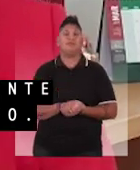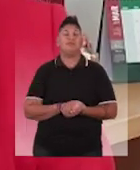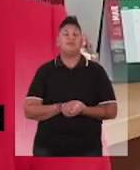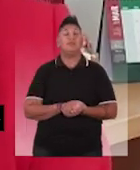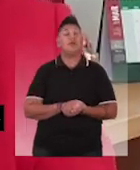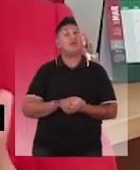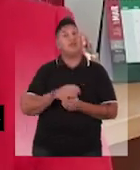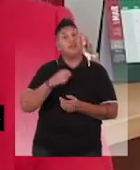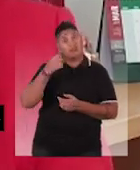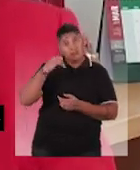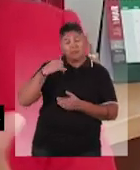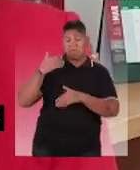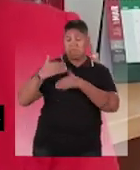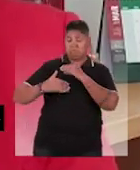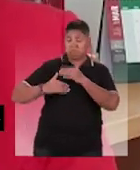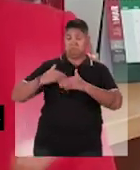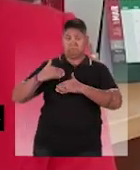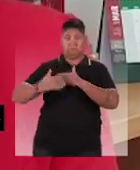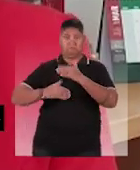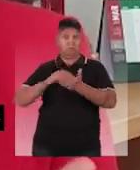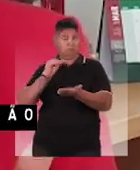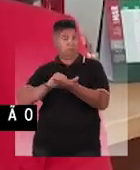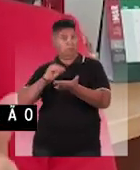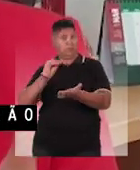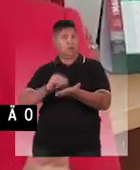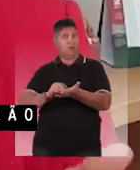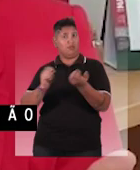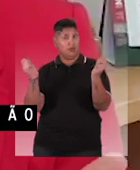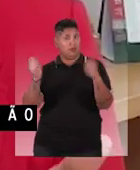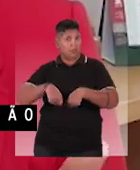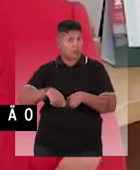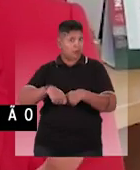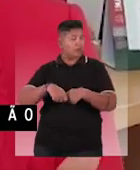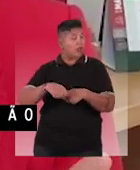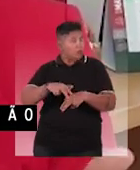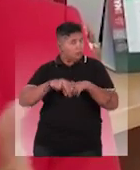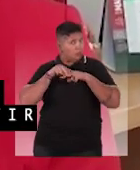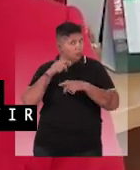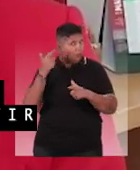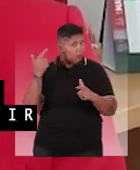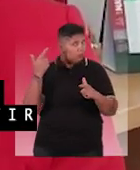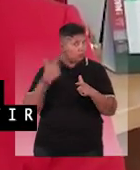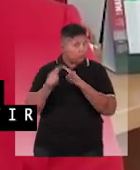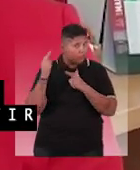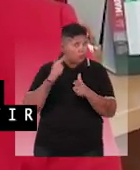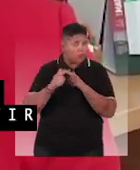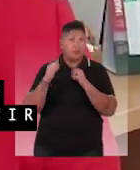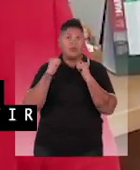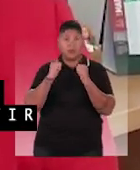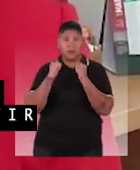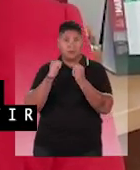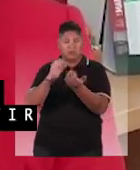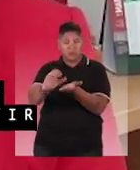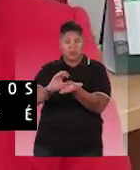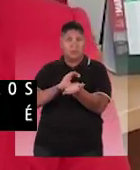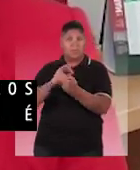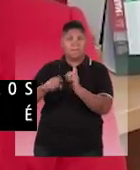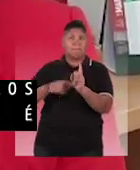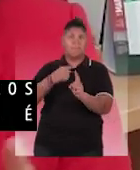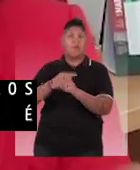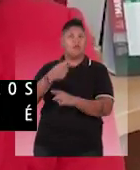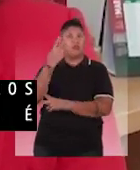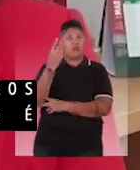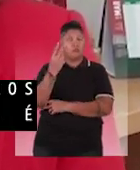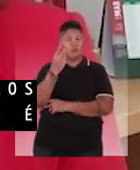E, a dependência de como evoluir essa incapacidade do trabalhador em razão desse acidente de trabalho, ele pode vir a